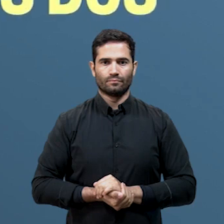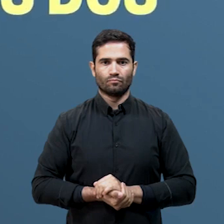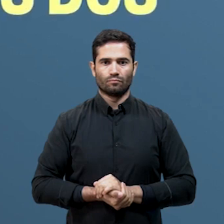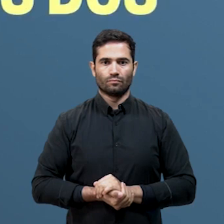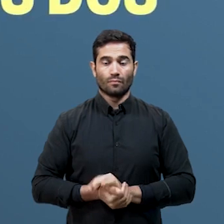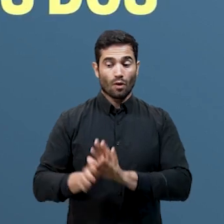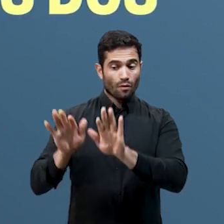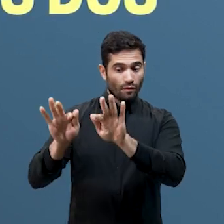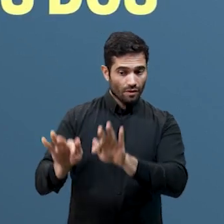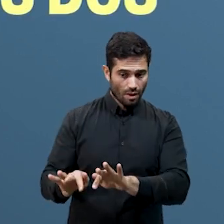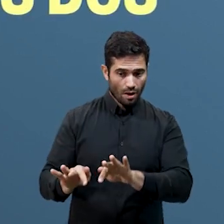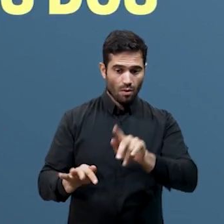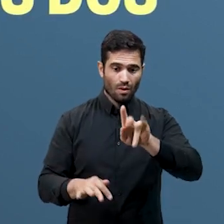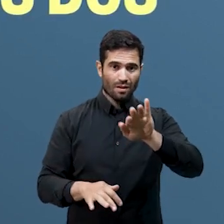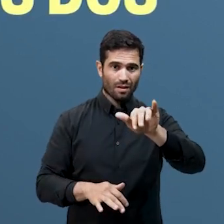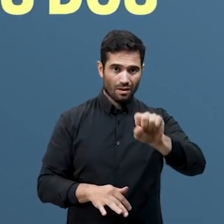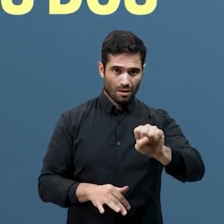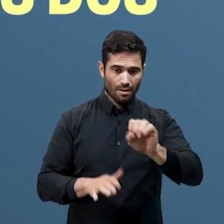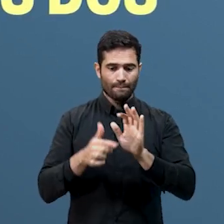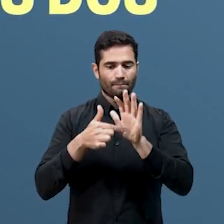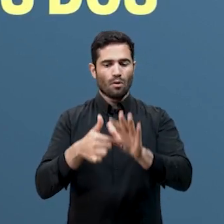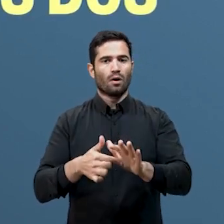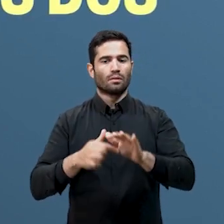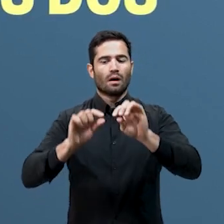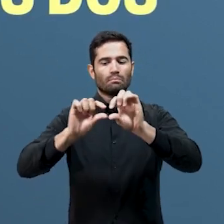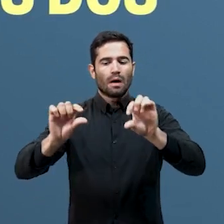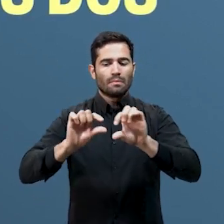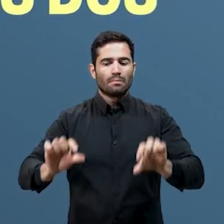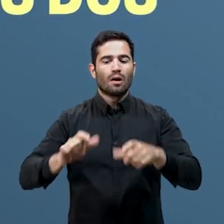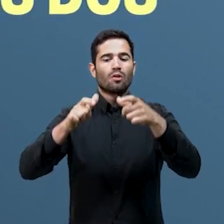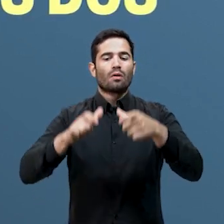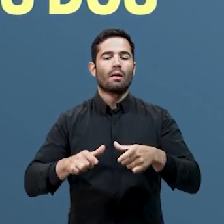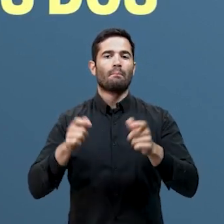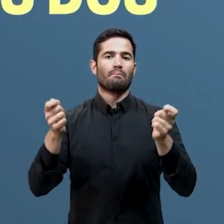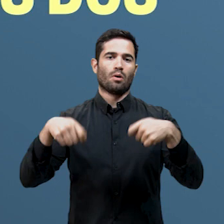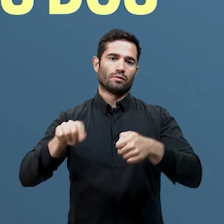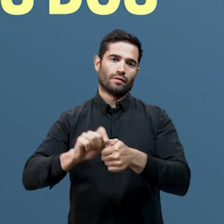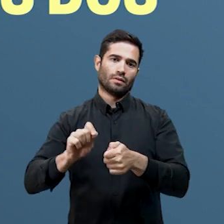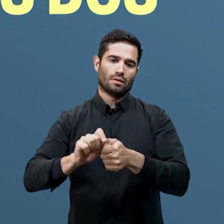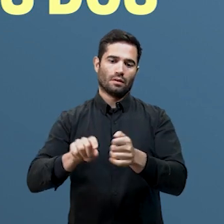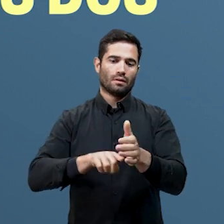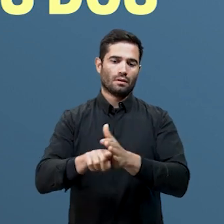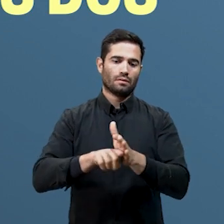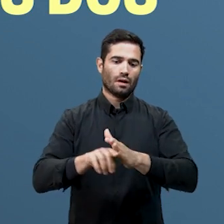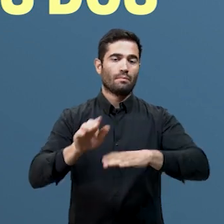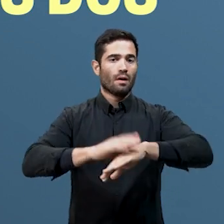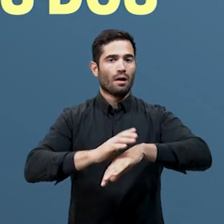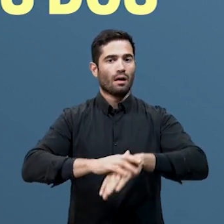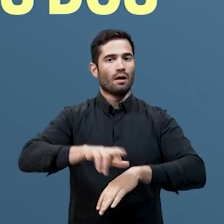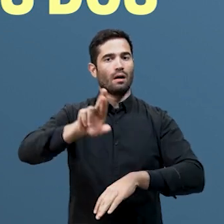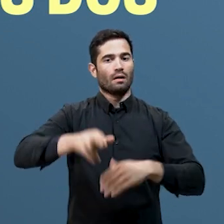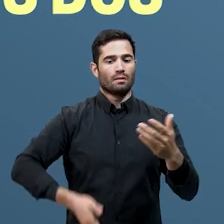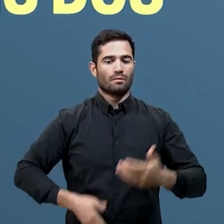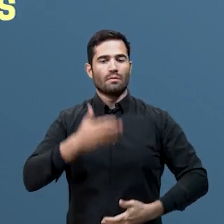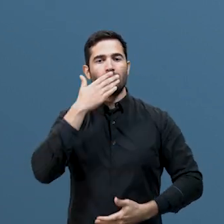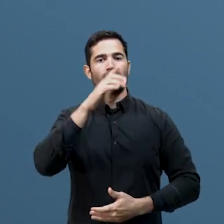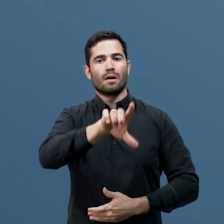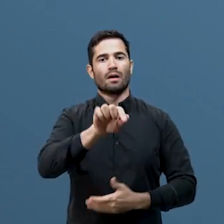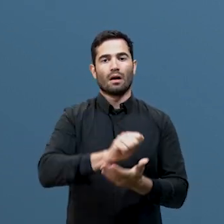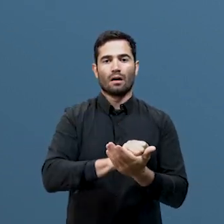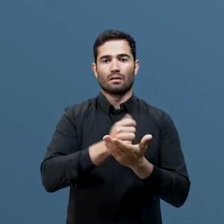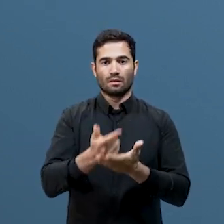Ao final das guias consta a relação de locais em que é possível realizar os exames, cabendo ao servidor escolher e agendar.